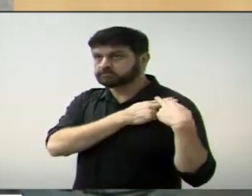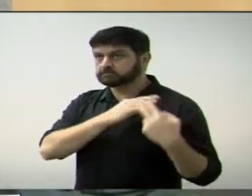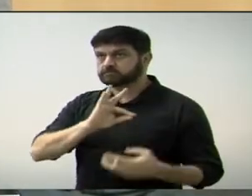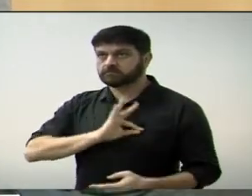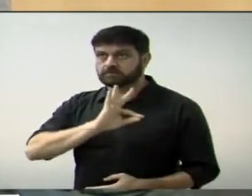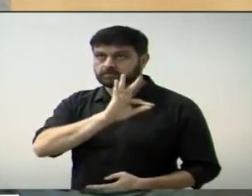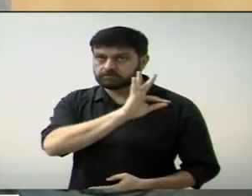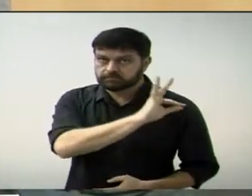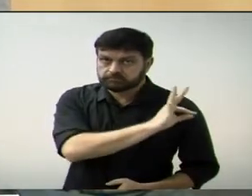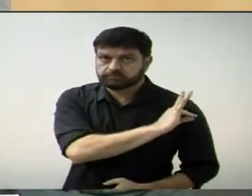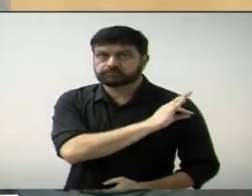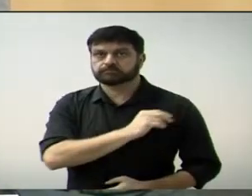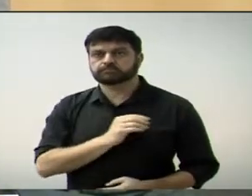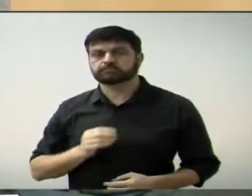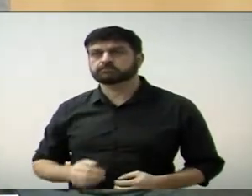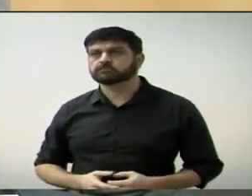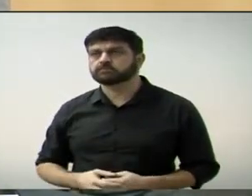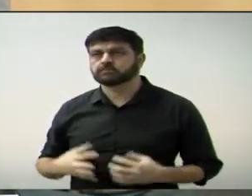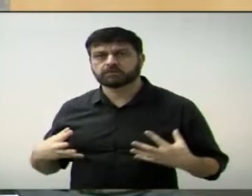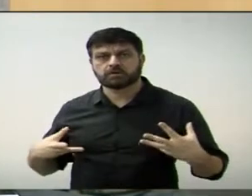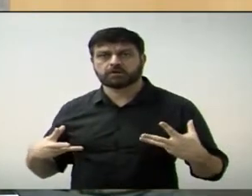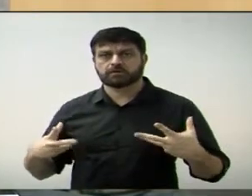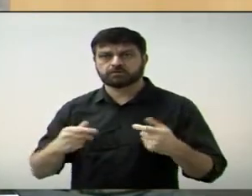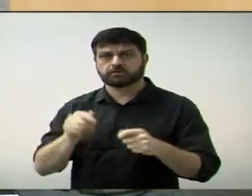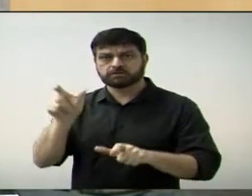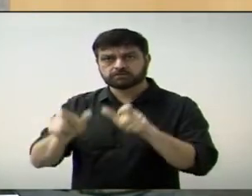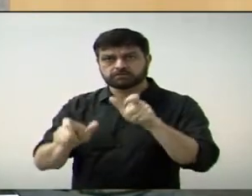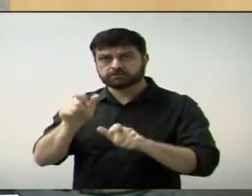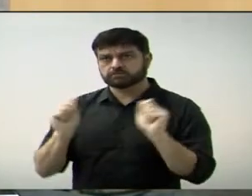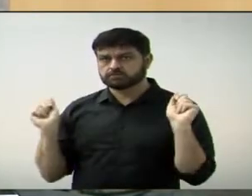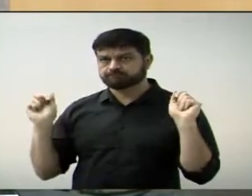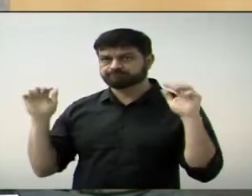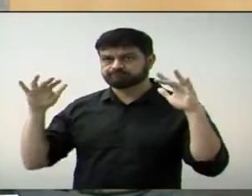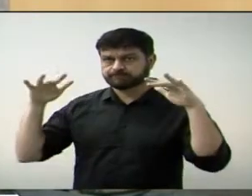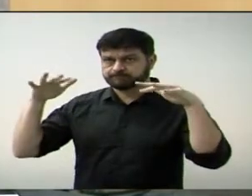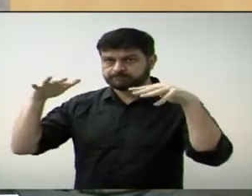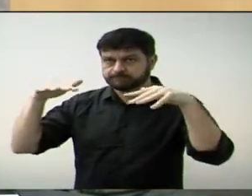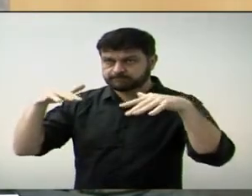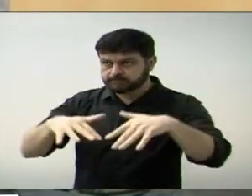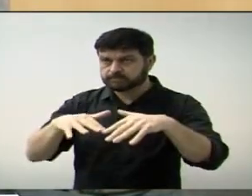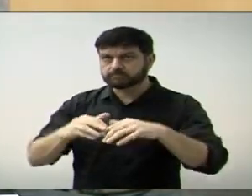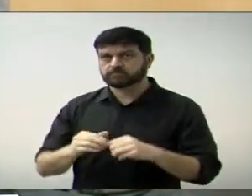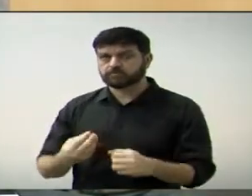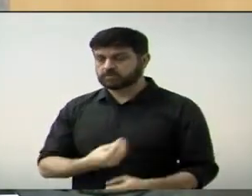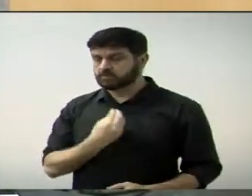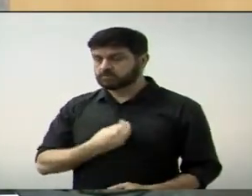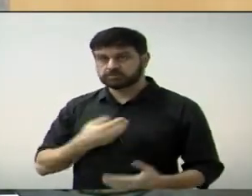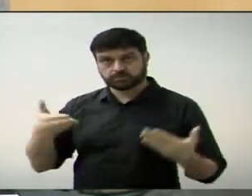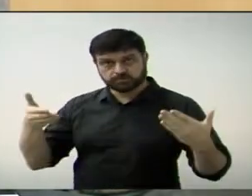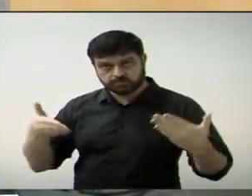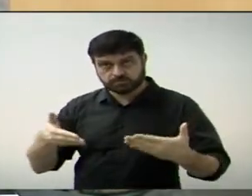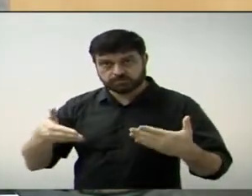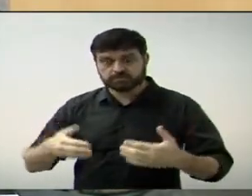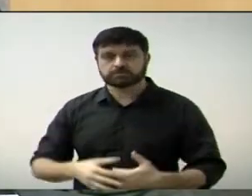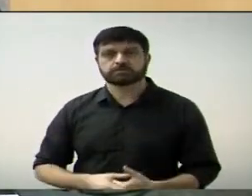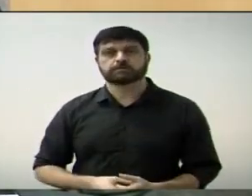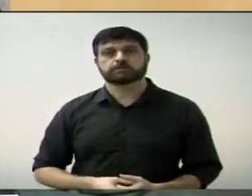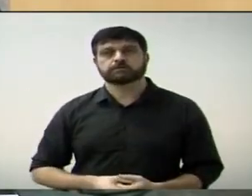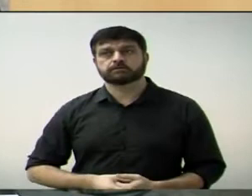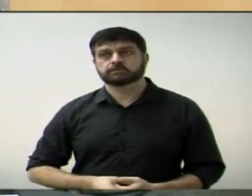municipal, a todo o público que vem nos prestigiar nesta noite. E